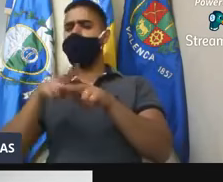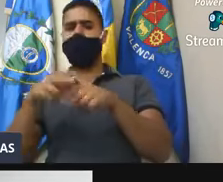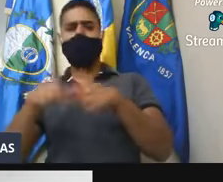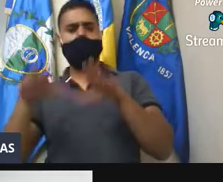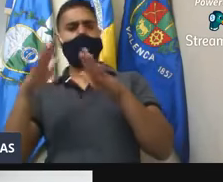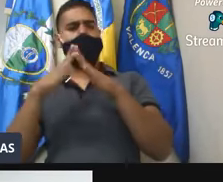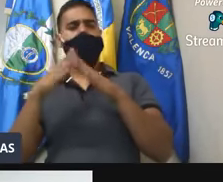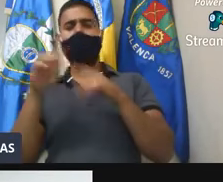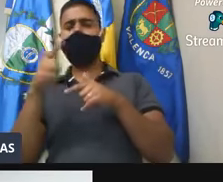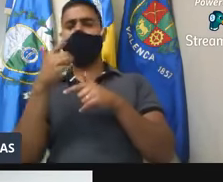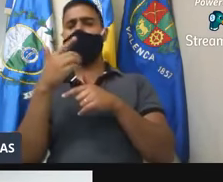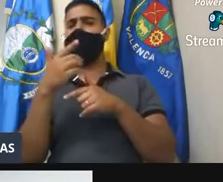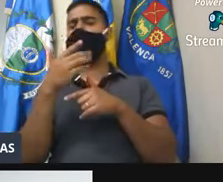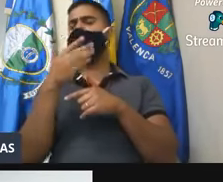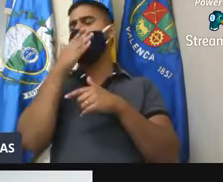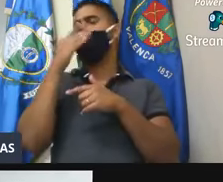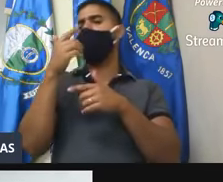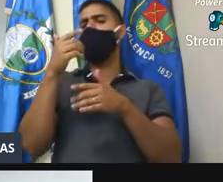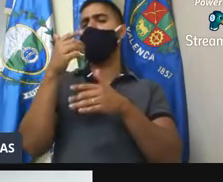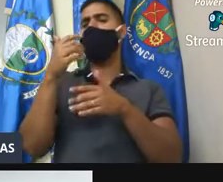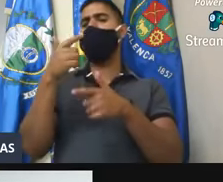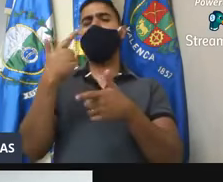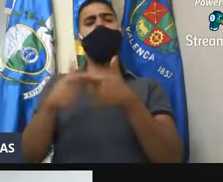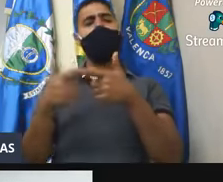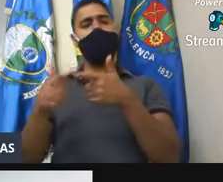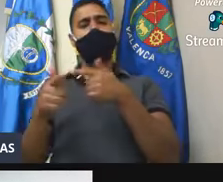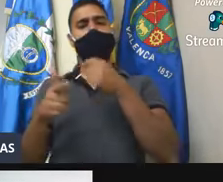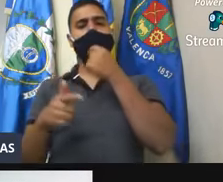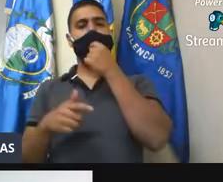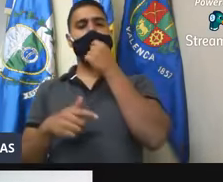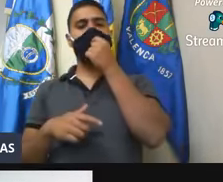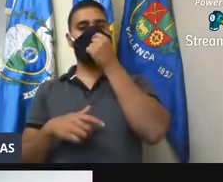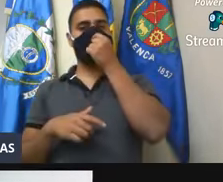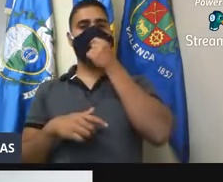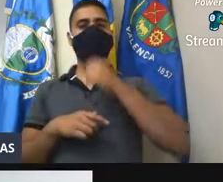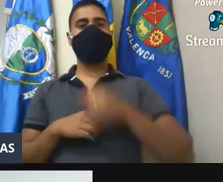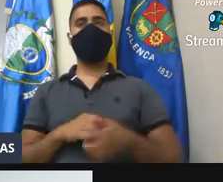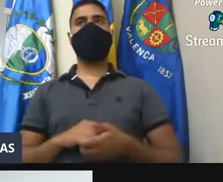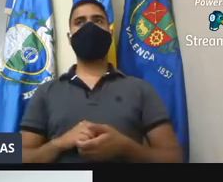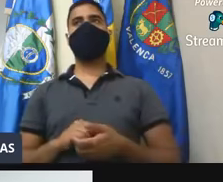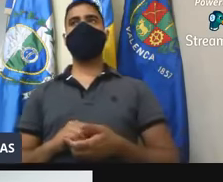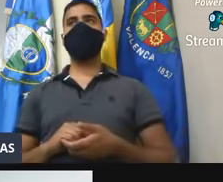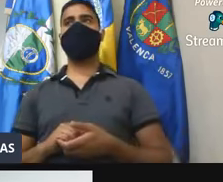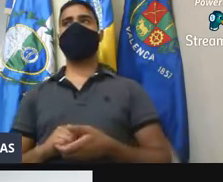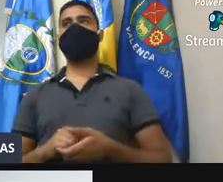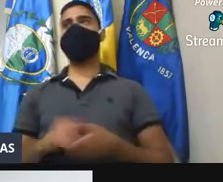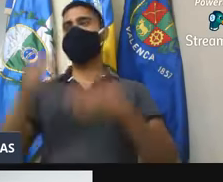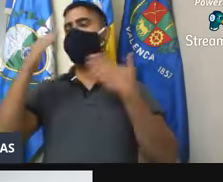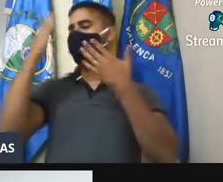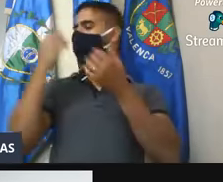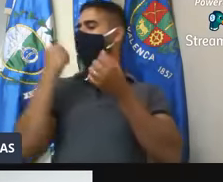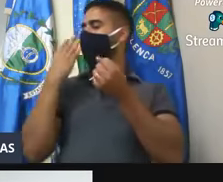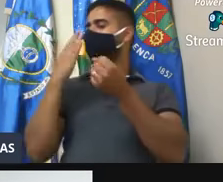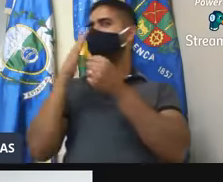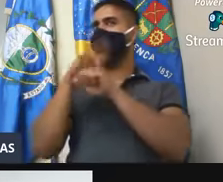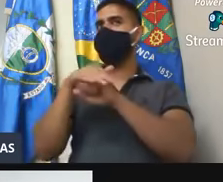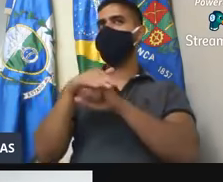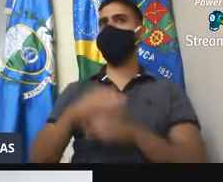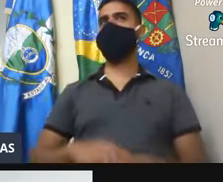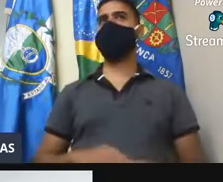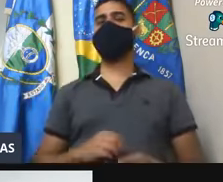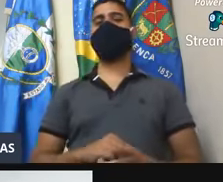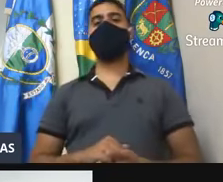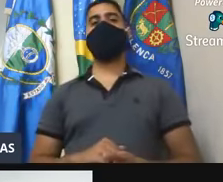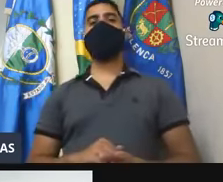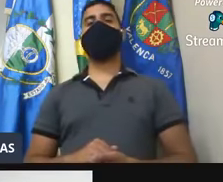ter nenhum tipo de prejuízo de uma hora para outra. Obrigado, boa noite a todos. Próximo